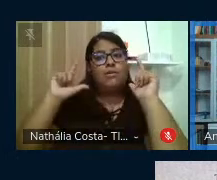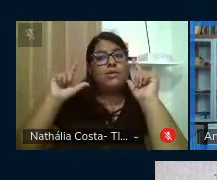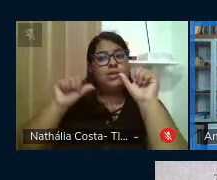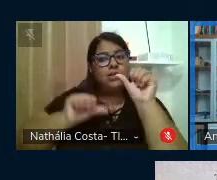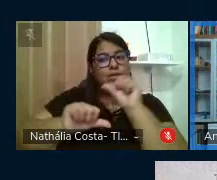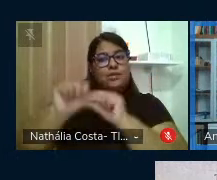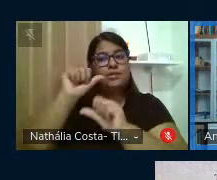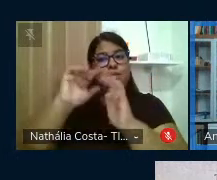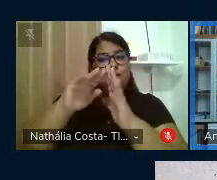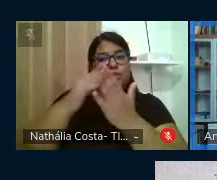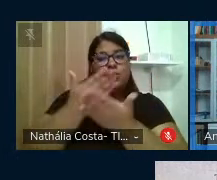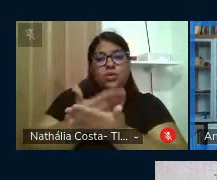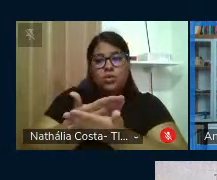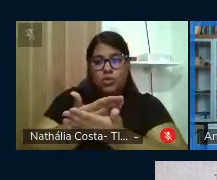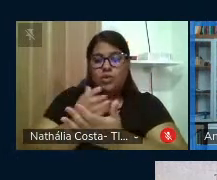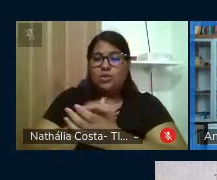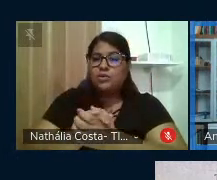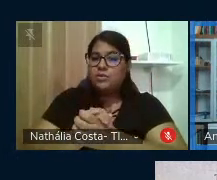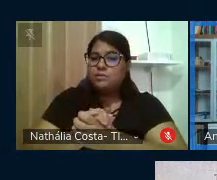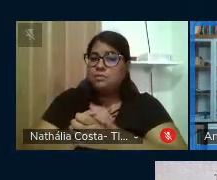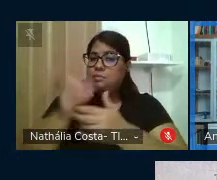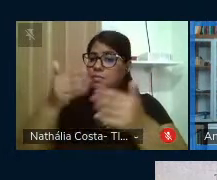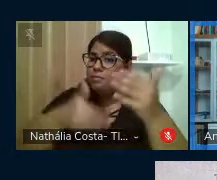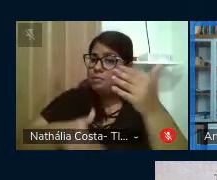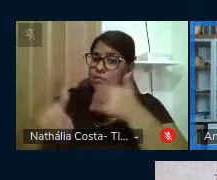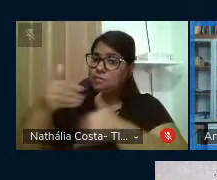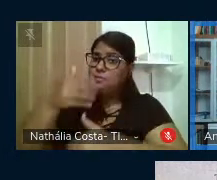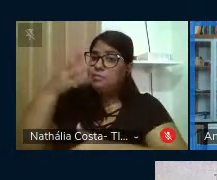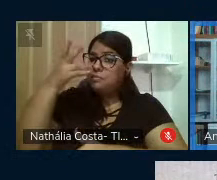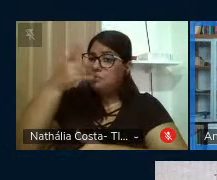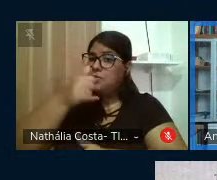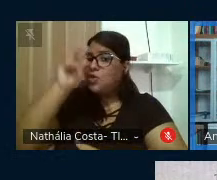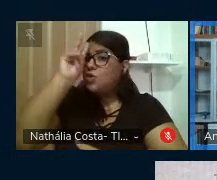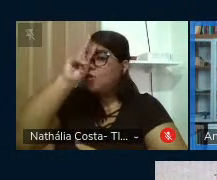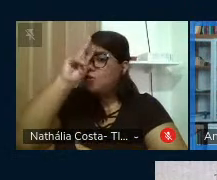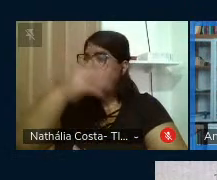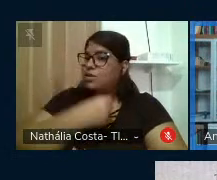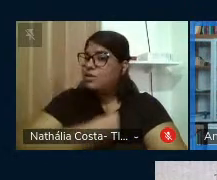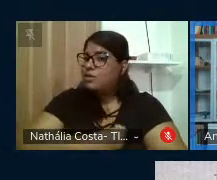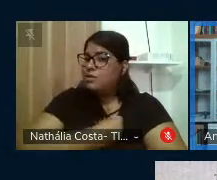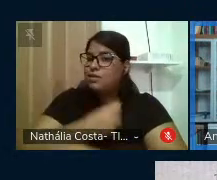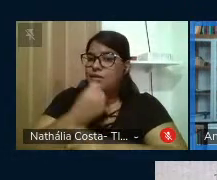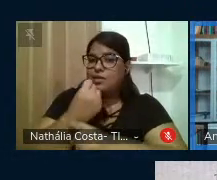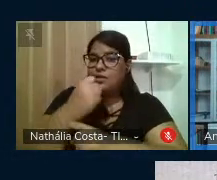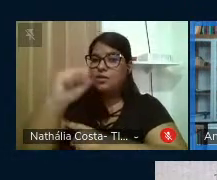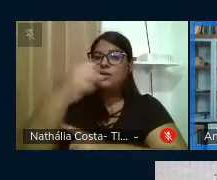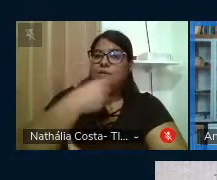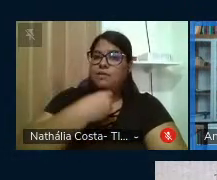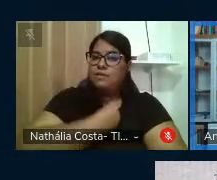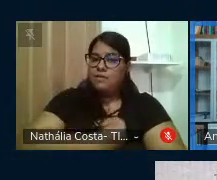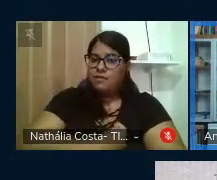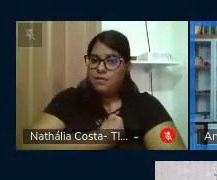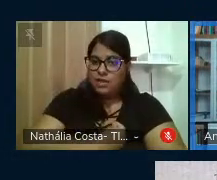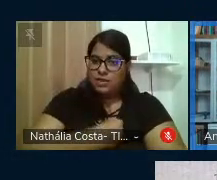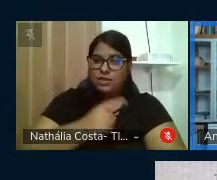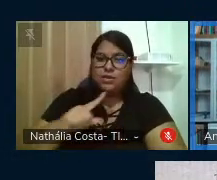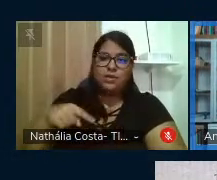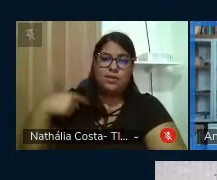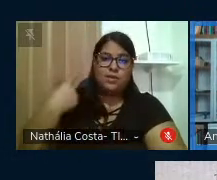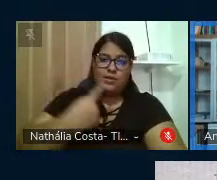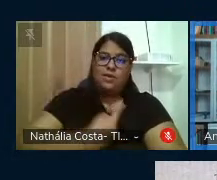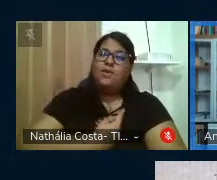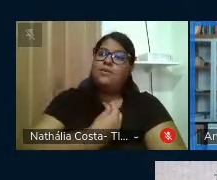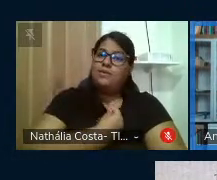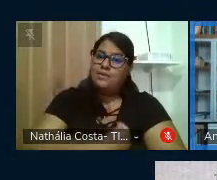e para além dessa. É participar de sua bela história de vida em defesa da vida com nossas próprias